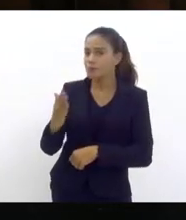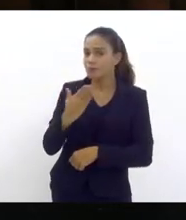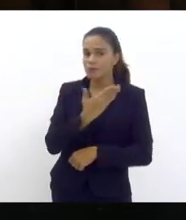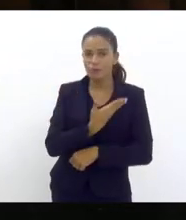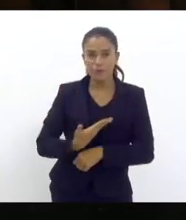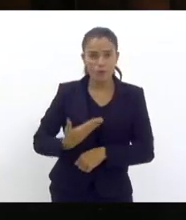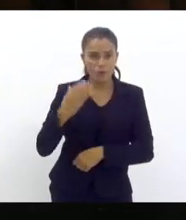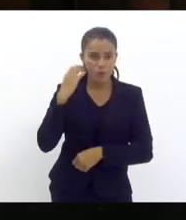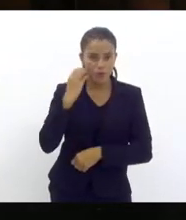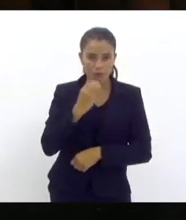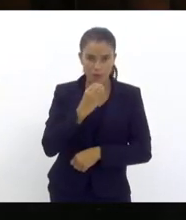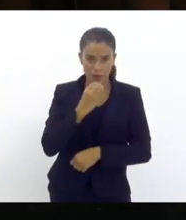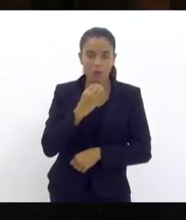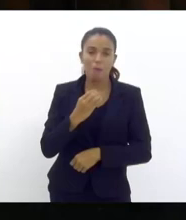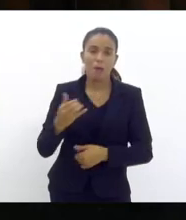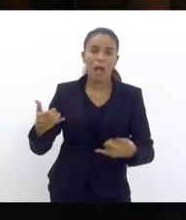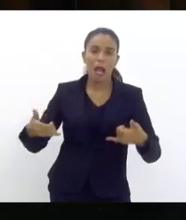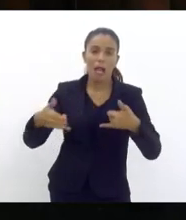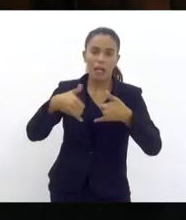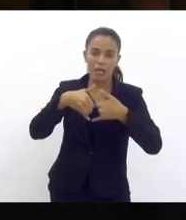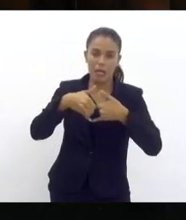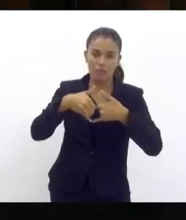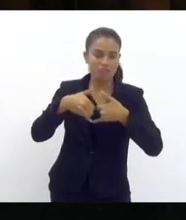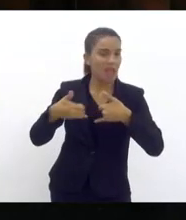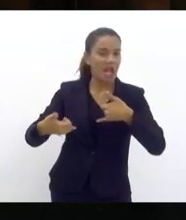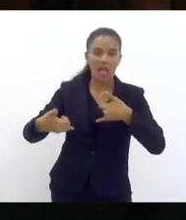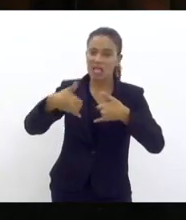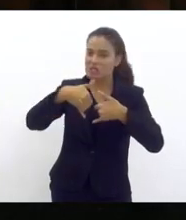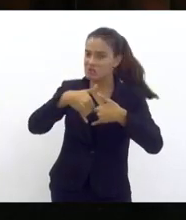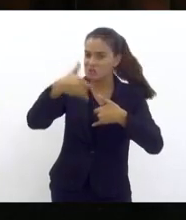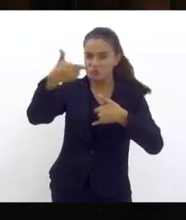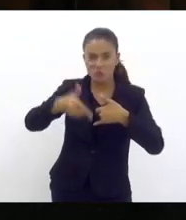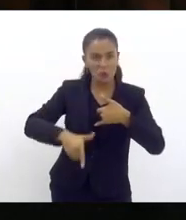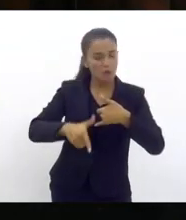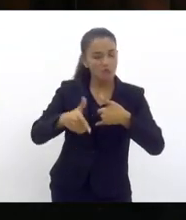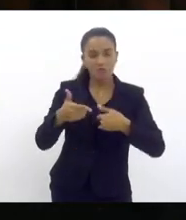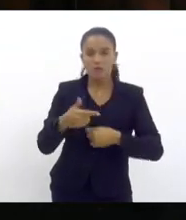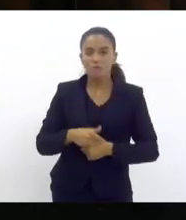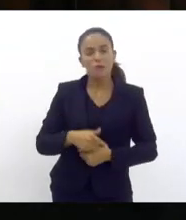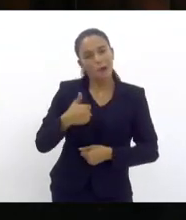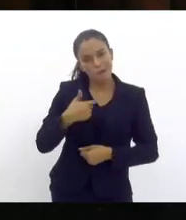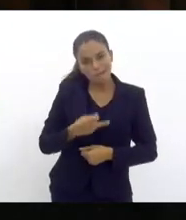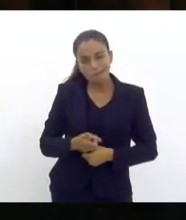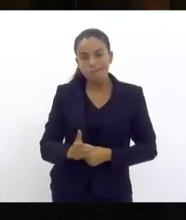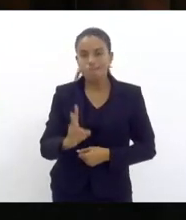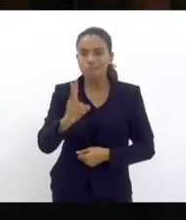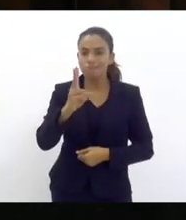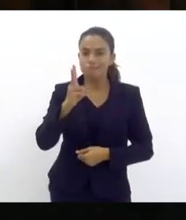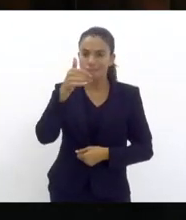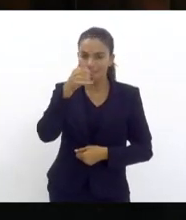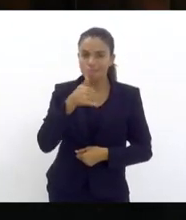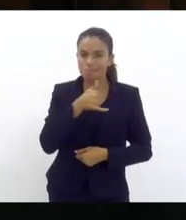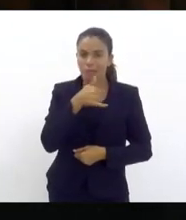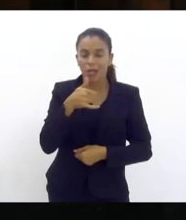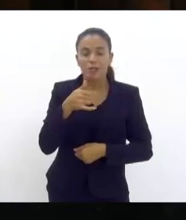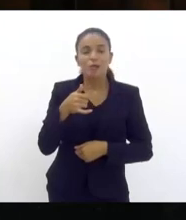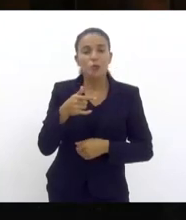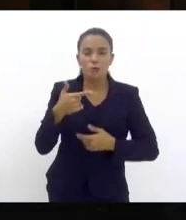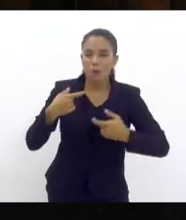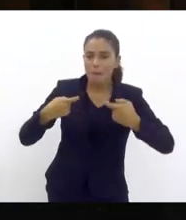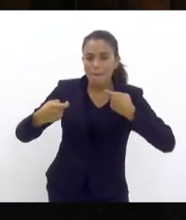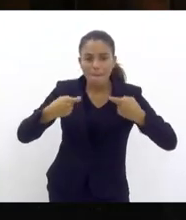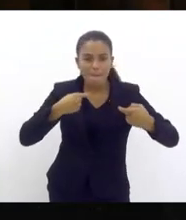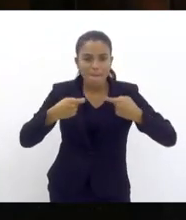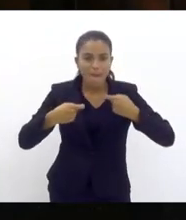retornar. A ligação não foi retornada, e nós seguimos ali, no meio do tiroteio,